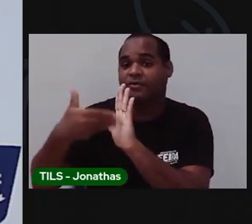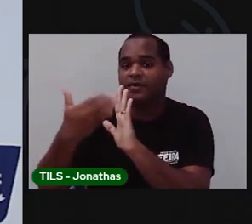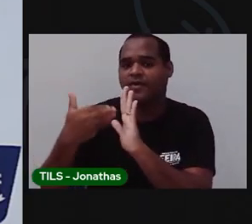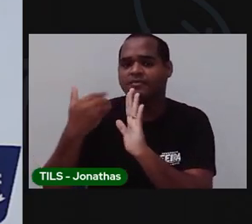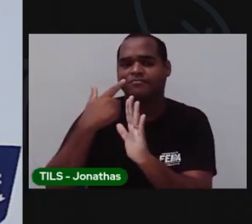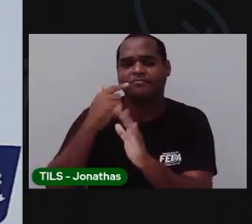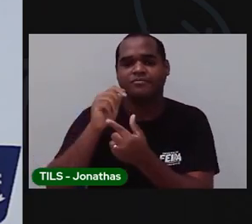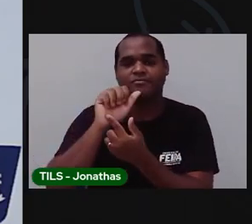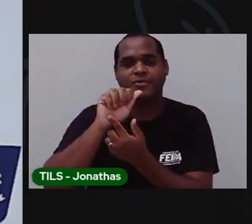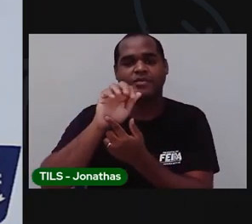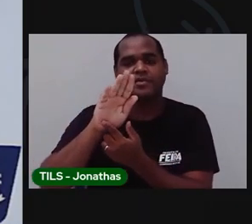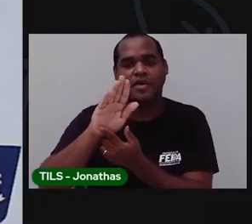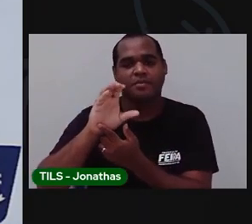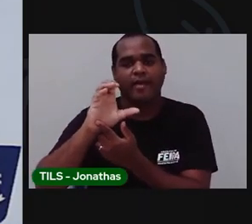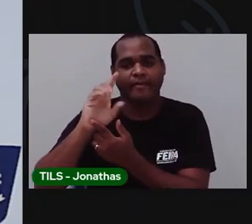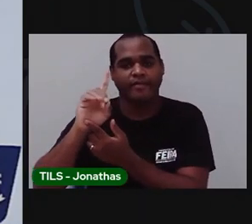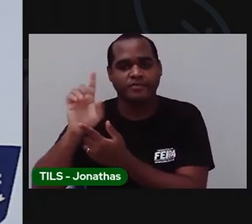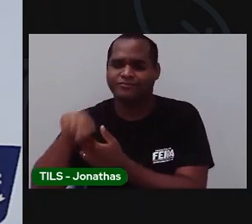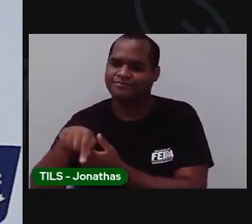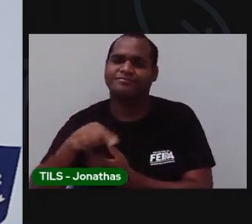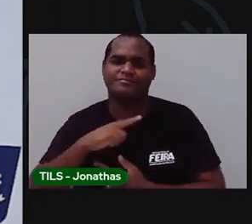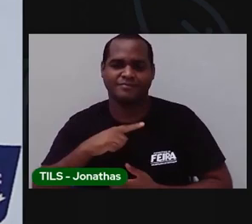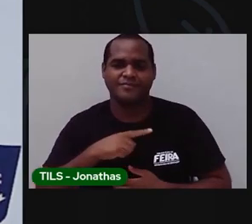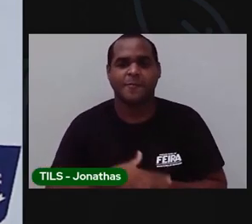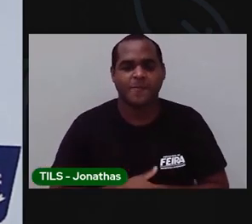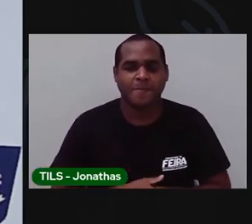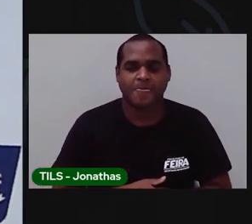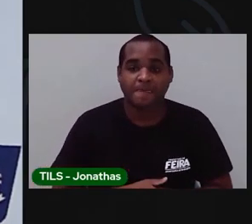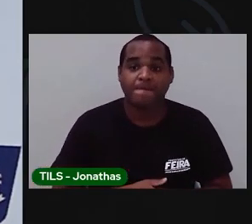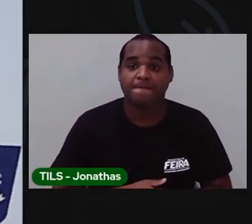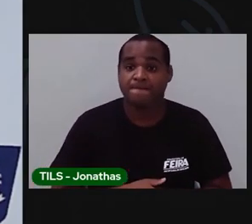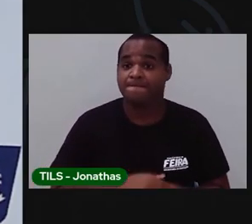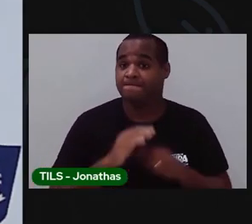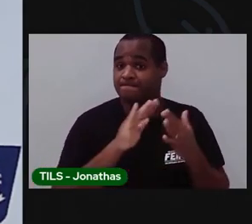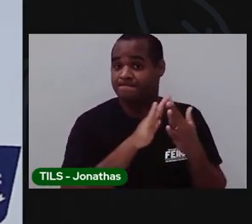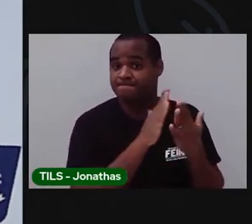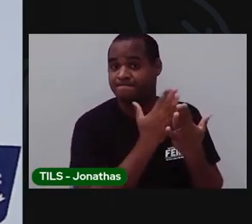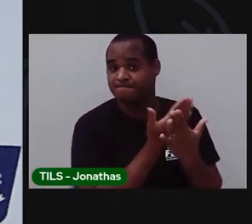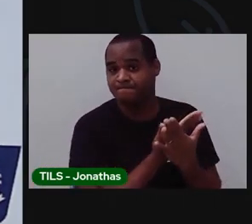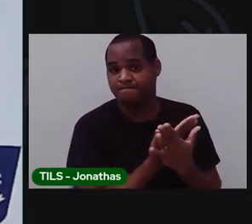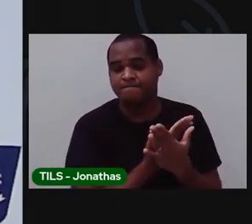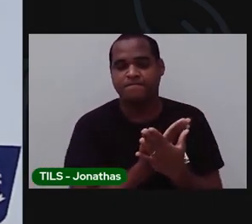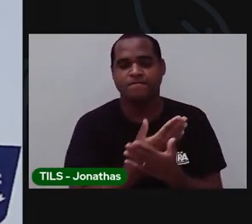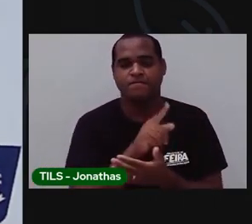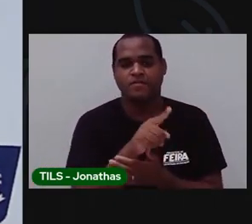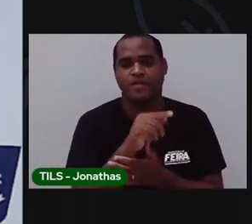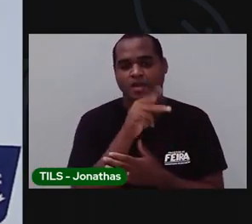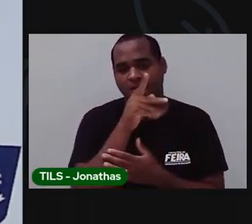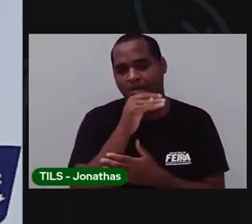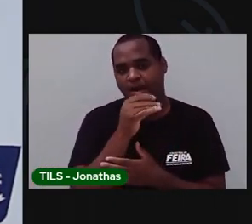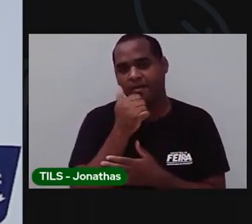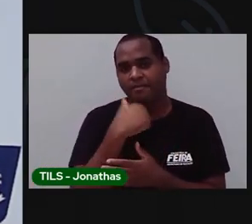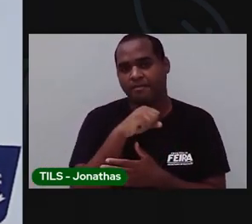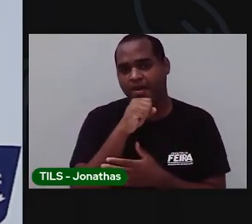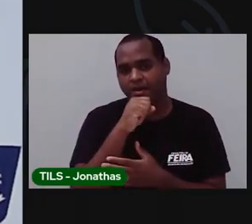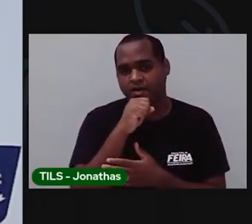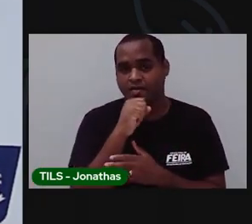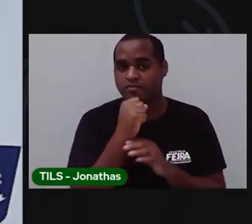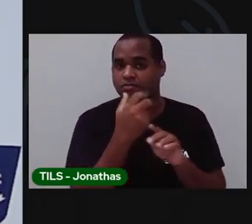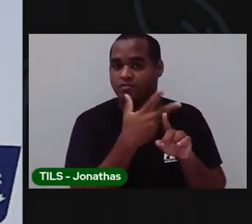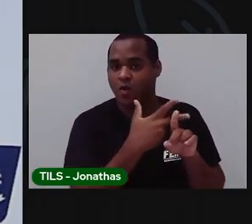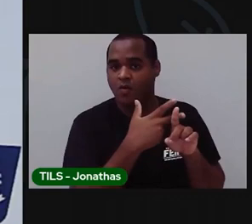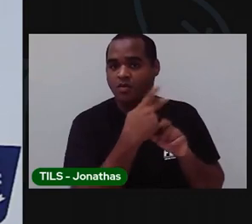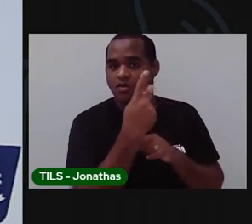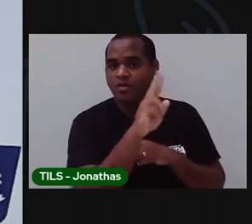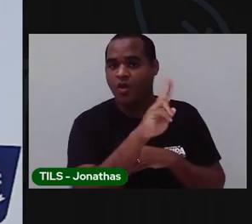distribuídos em ordem alfabética. Na escola. Quando o papai e a mamãe vão lá procurar